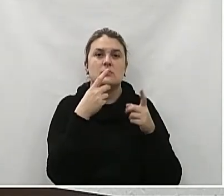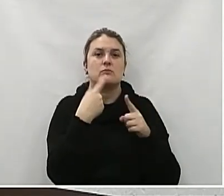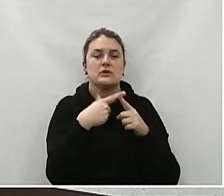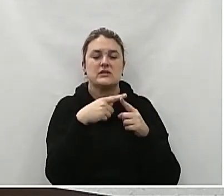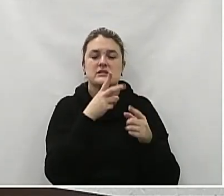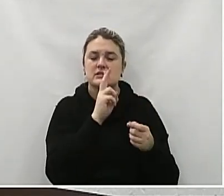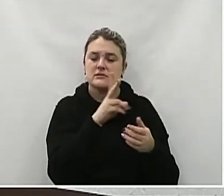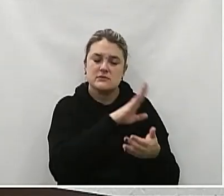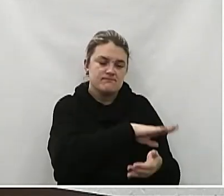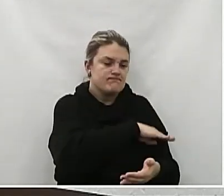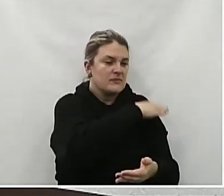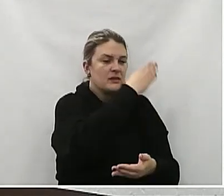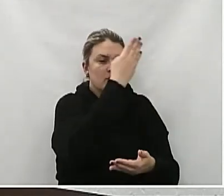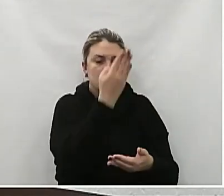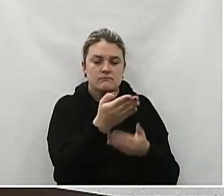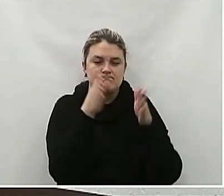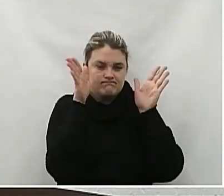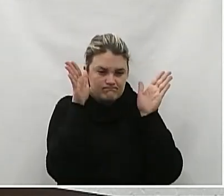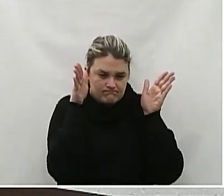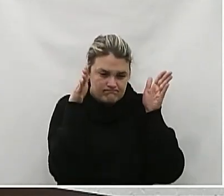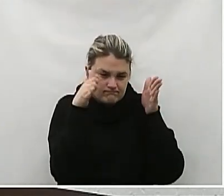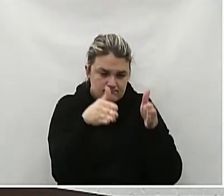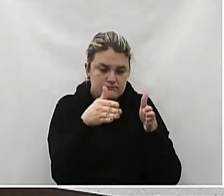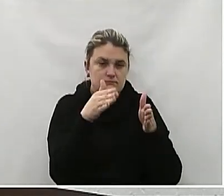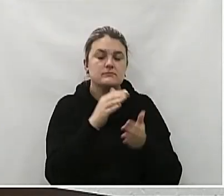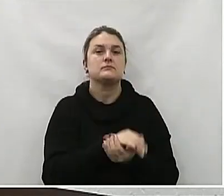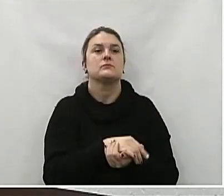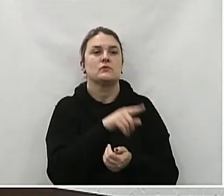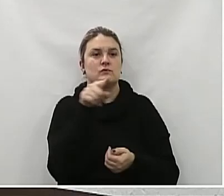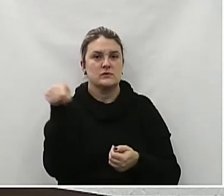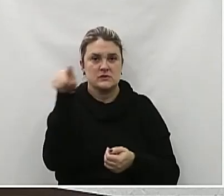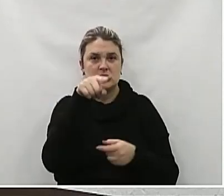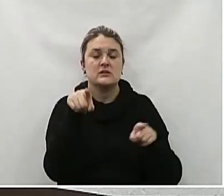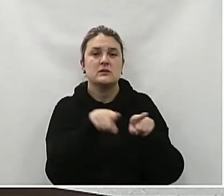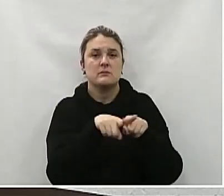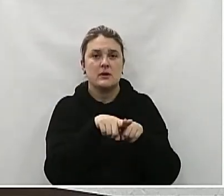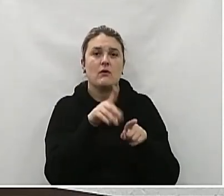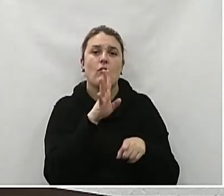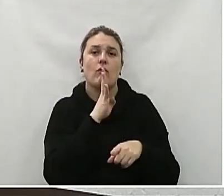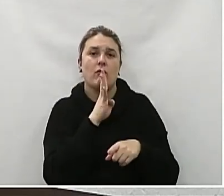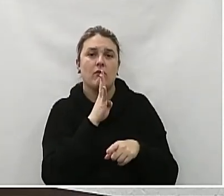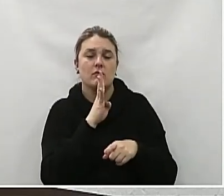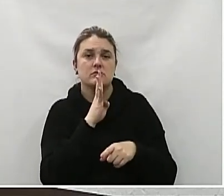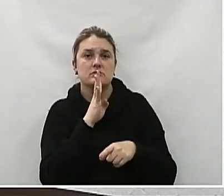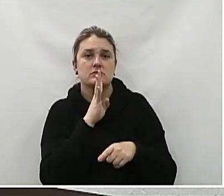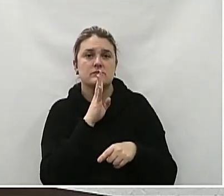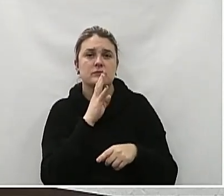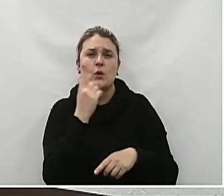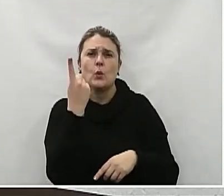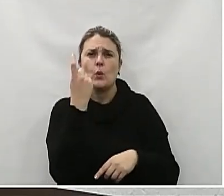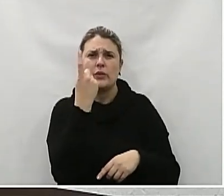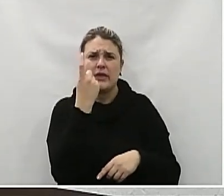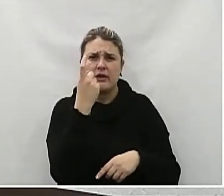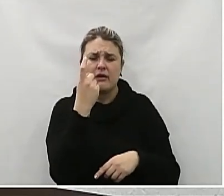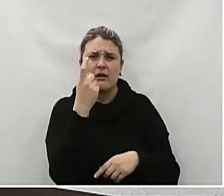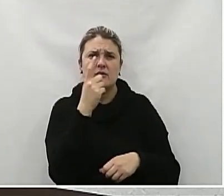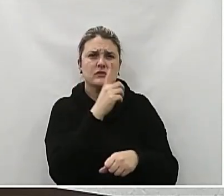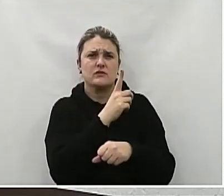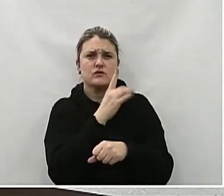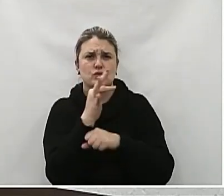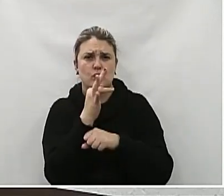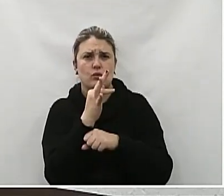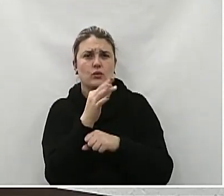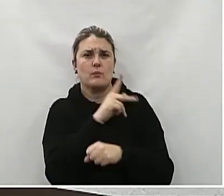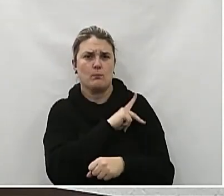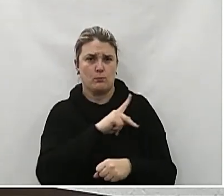é integral Vocês também devem ter conhecimento de que A única defensoria pública que foi